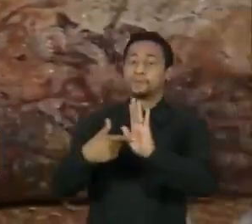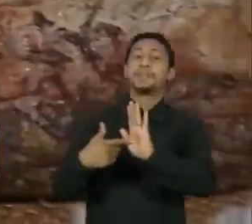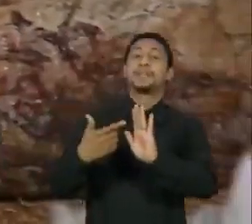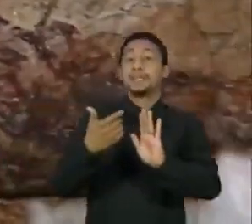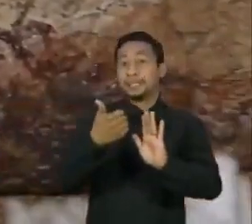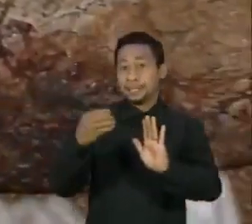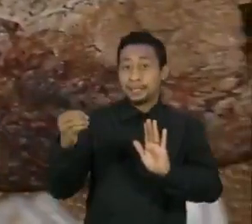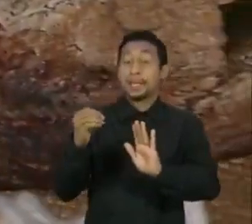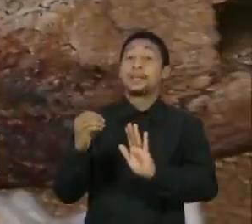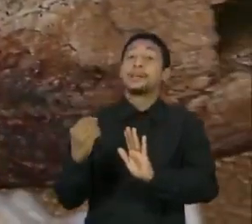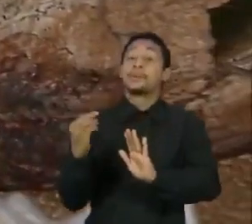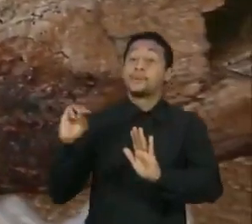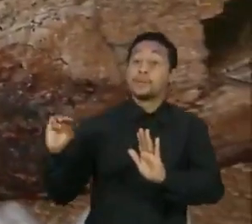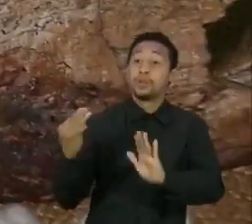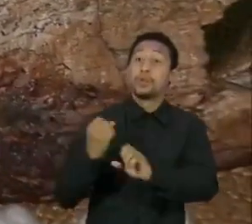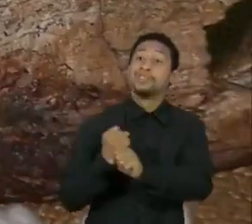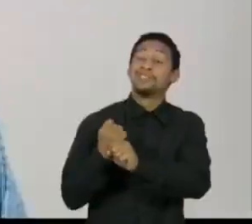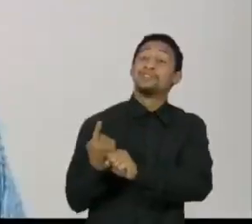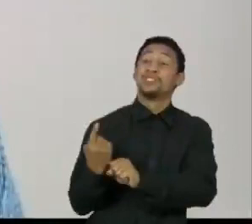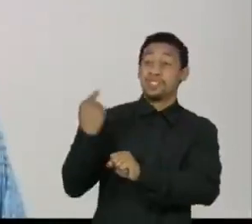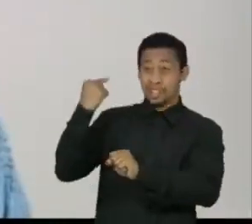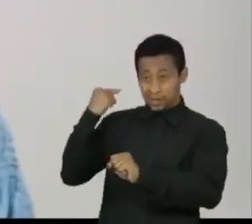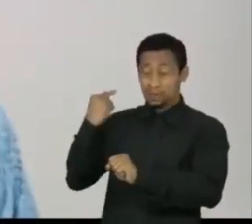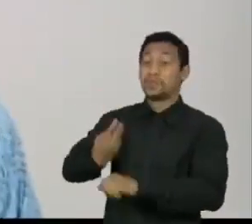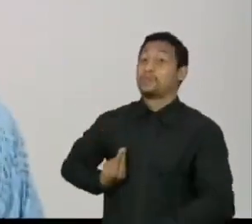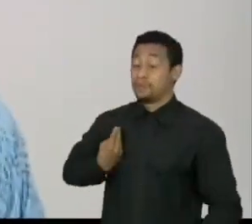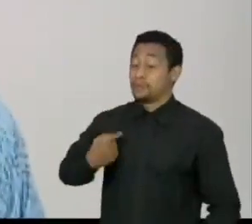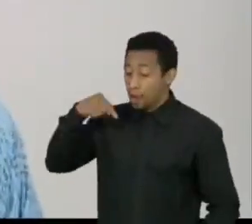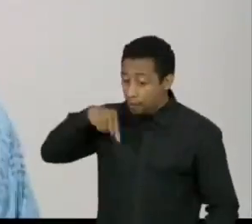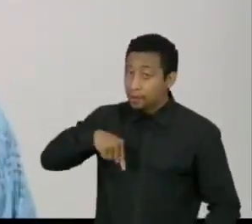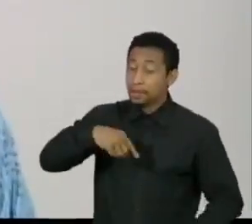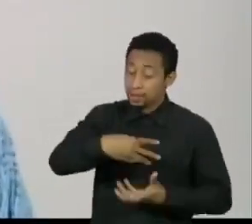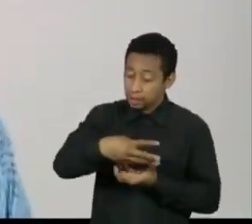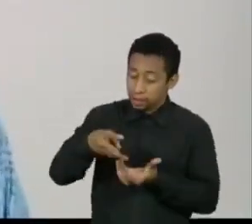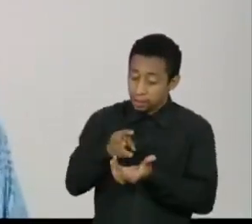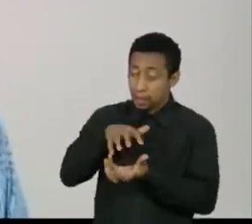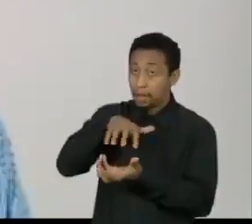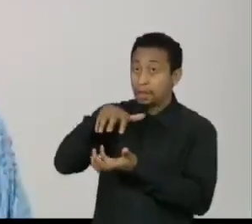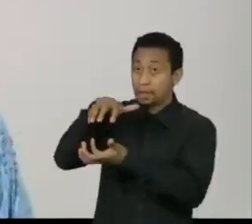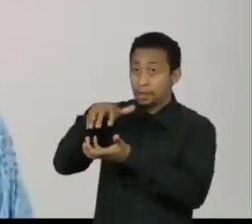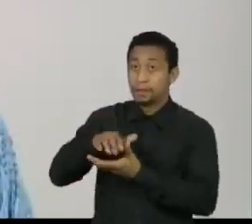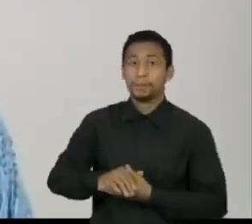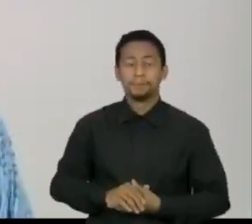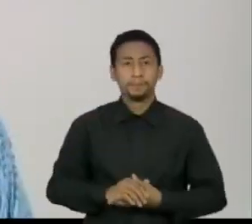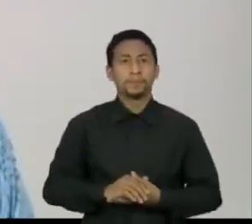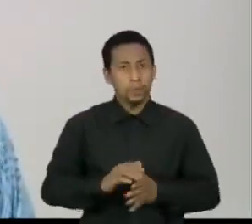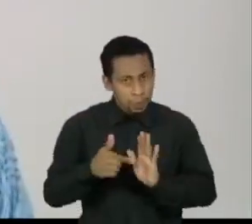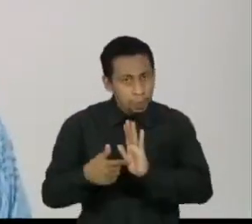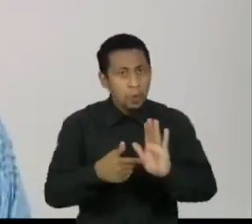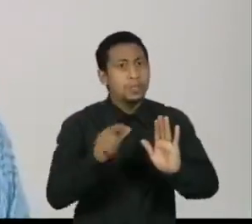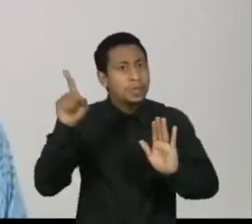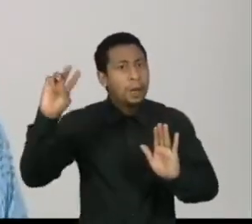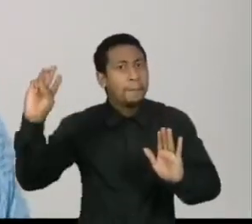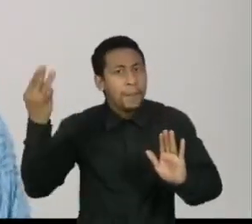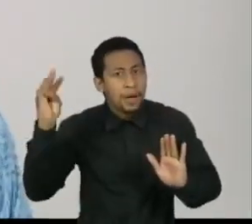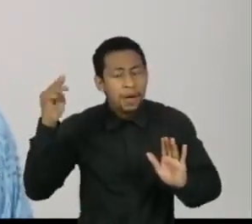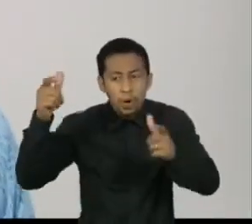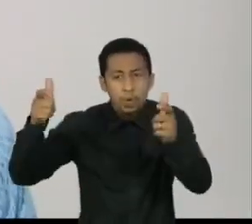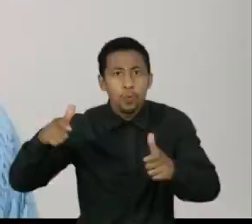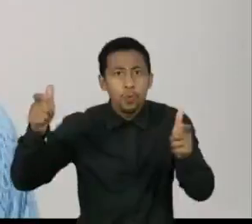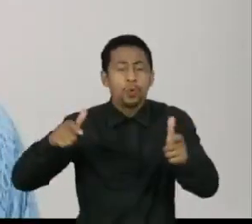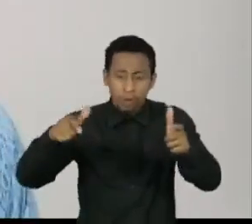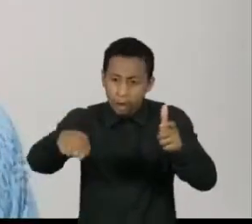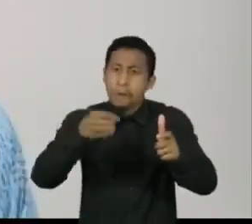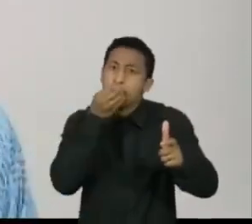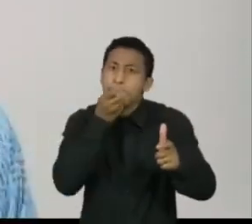milhões de anos, no período Cretáceo. Demonstra o potencial que essa região tem para que novas descobertas como essa